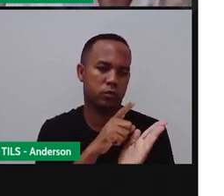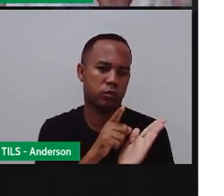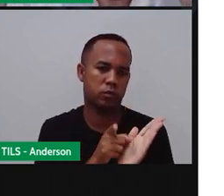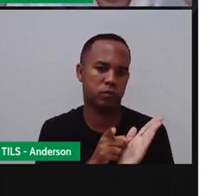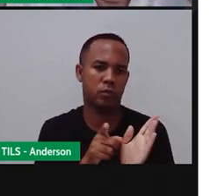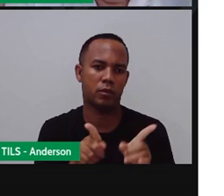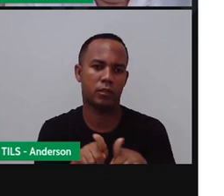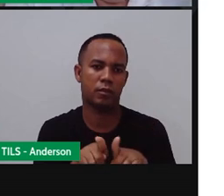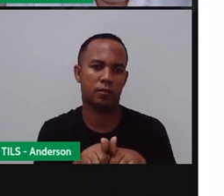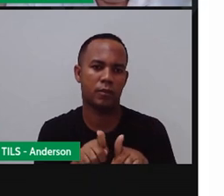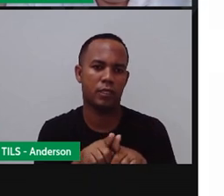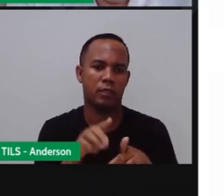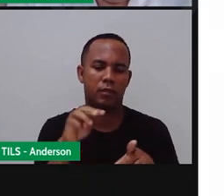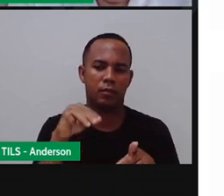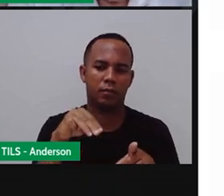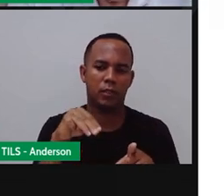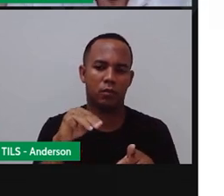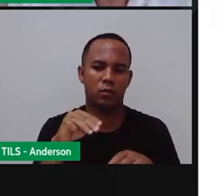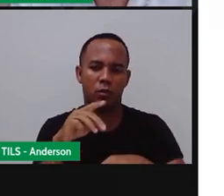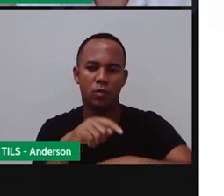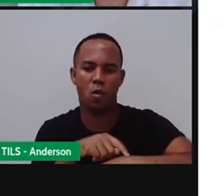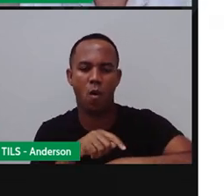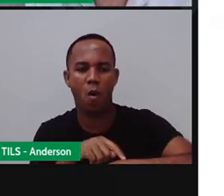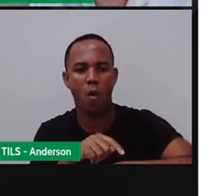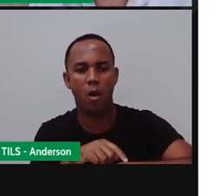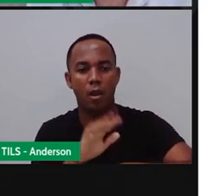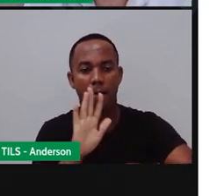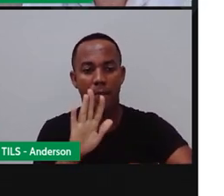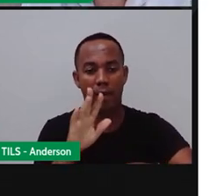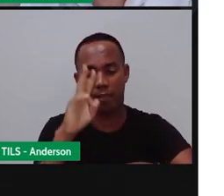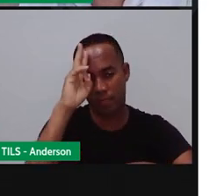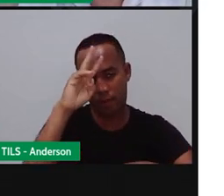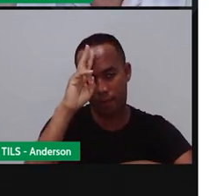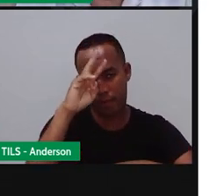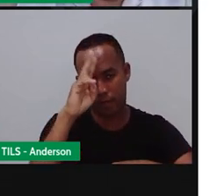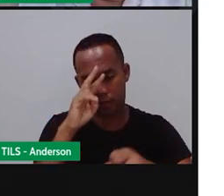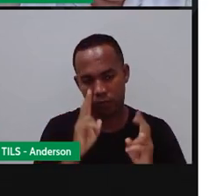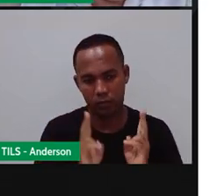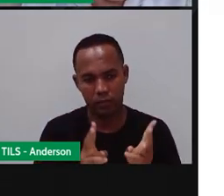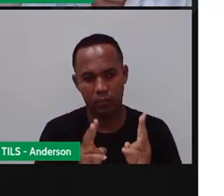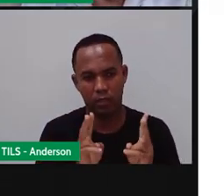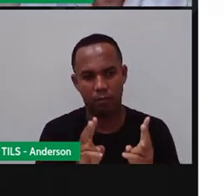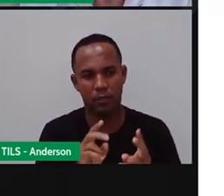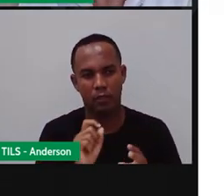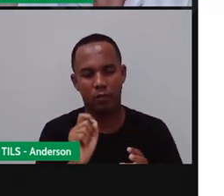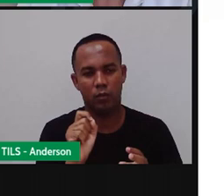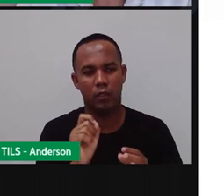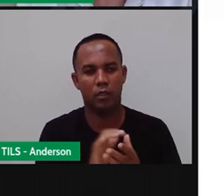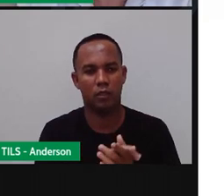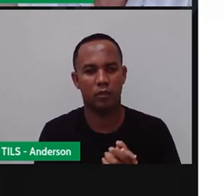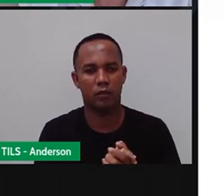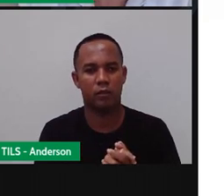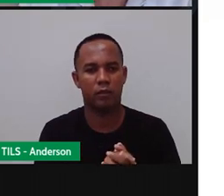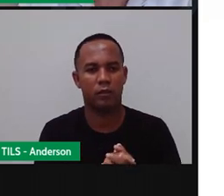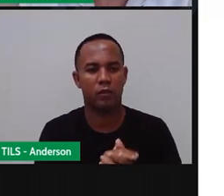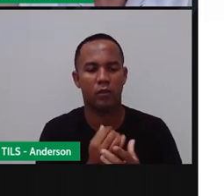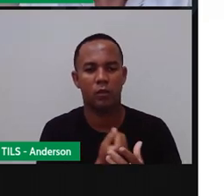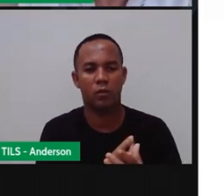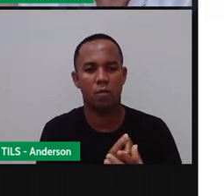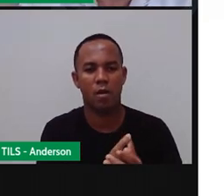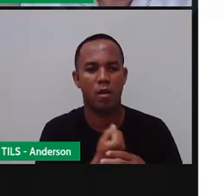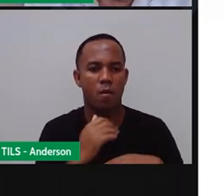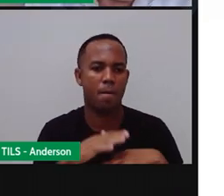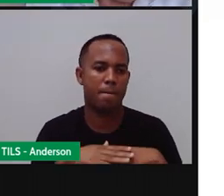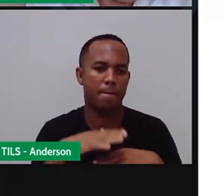Olha. Minuto. Hora. Lembrando que o ponteiro maior sempre vai falar o quê? O número maior.